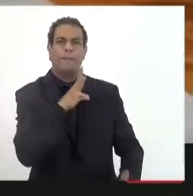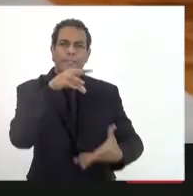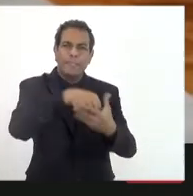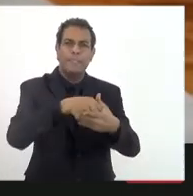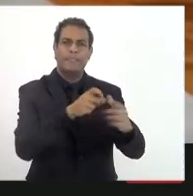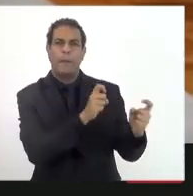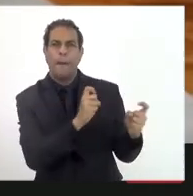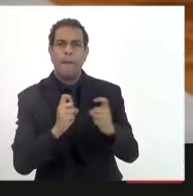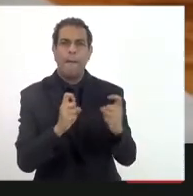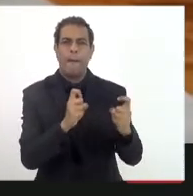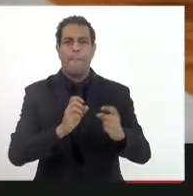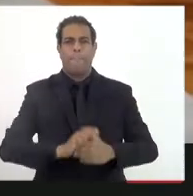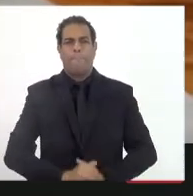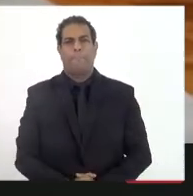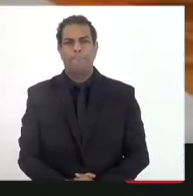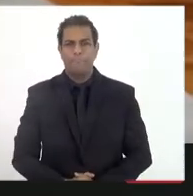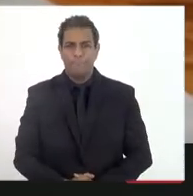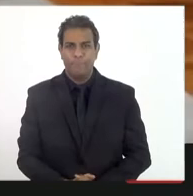conosco participando.